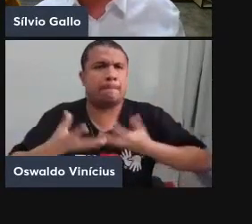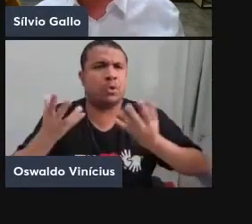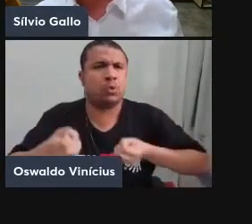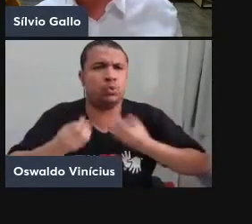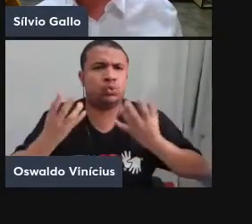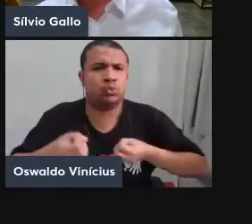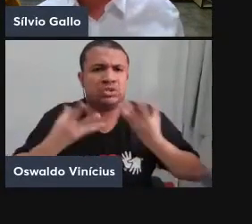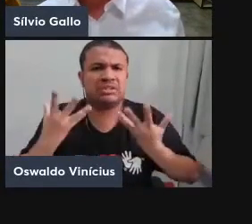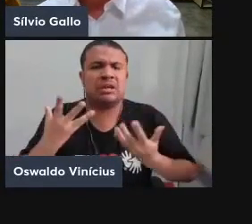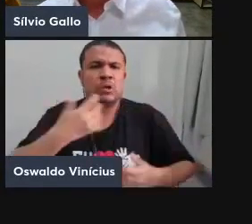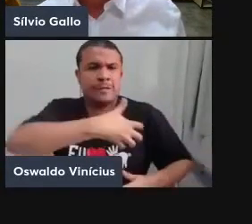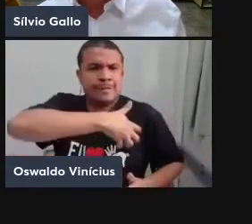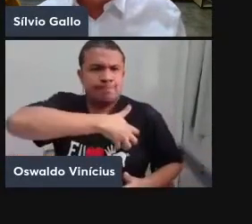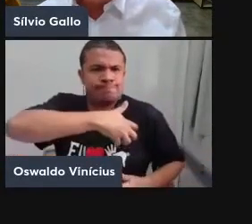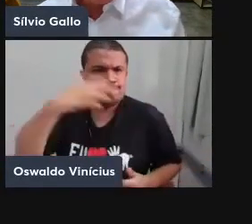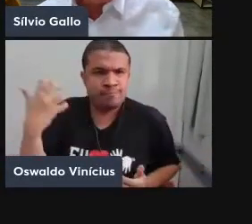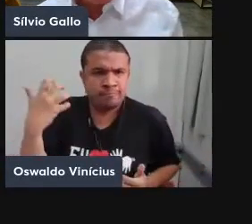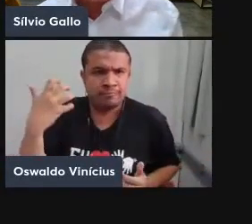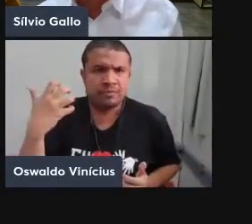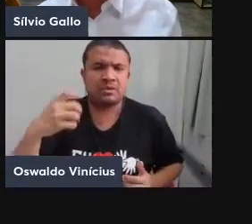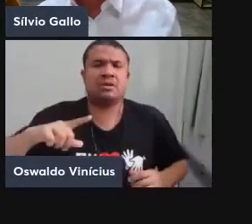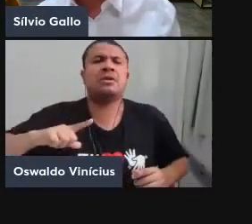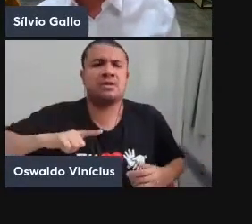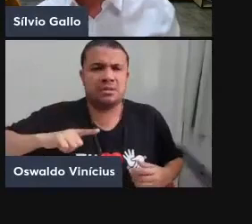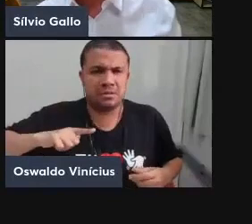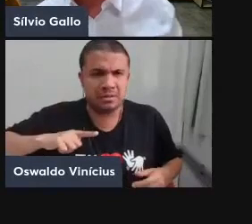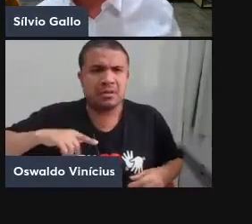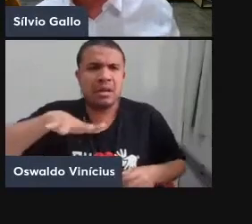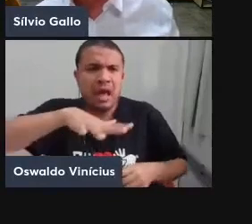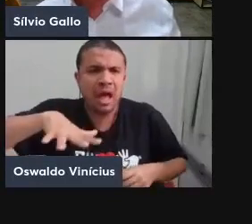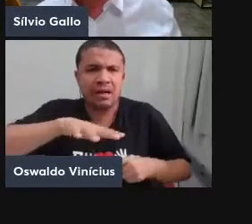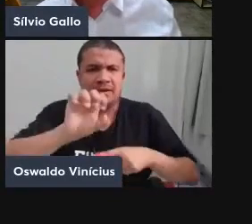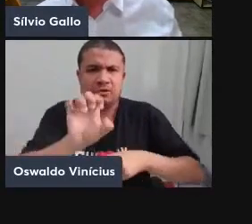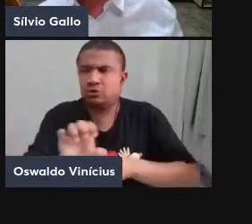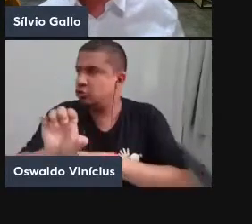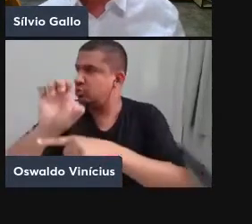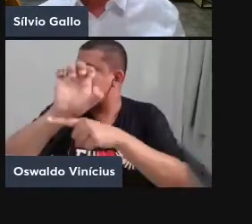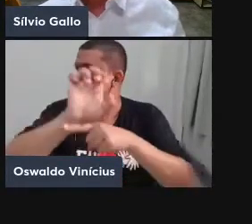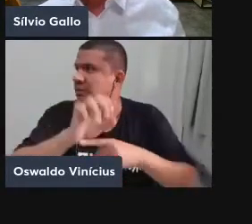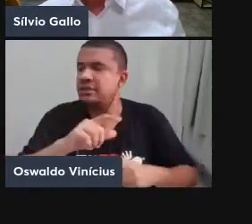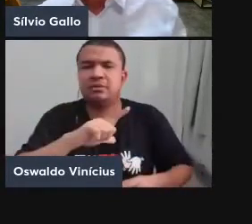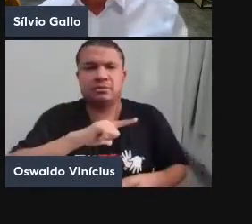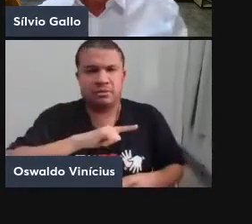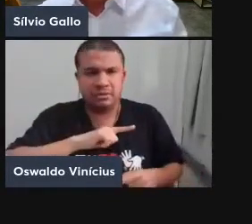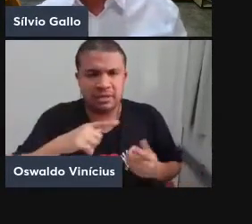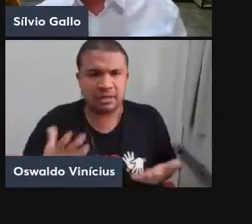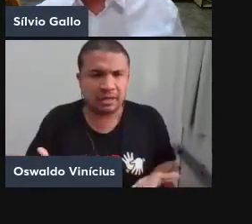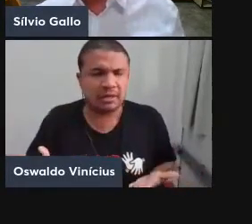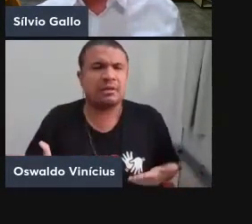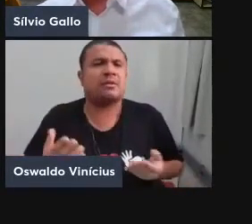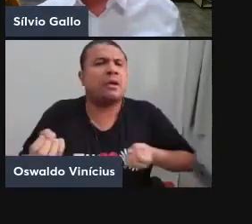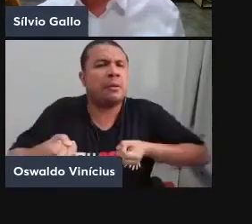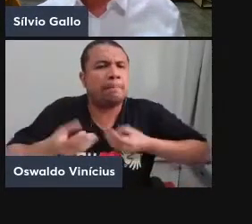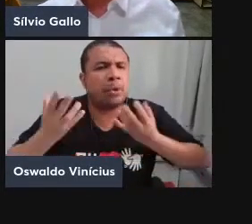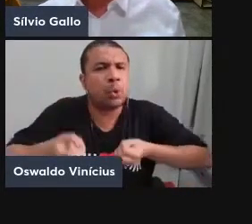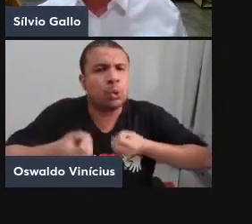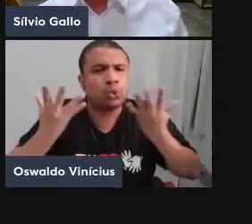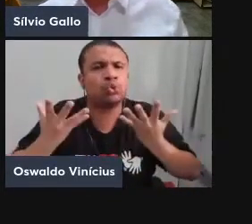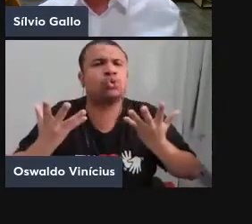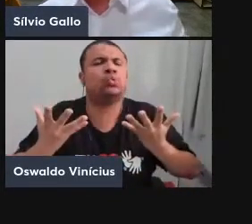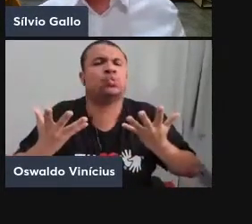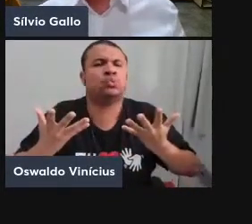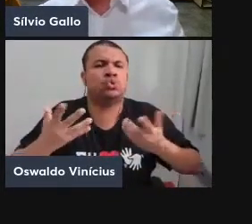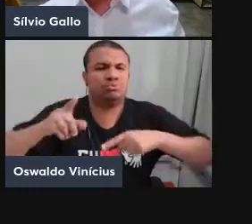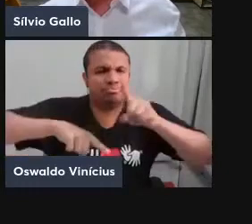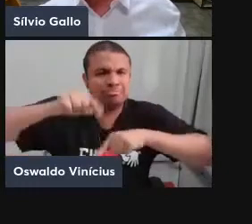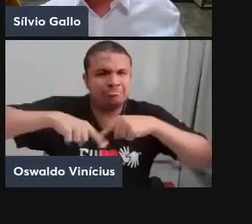vidas anárquicas justamente nas margens do Estado, nas franjas do Estado, que produzem máquinas de guerra que